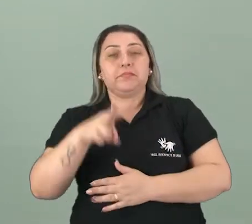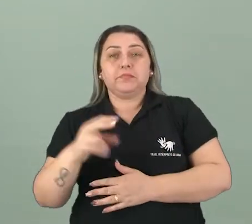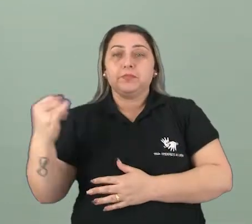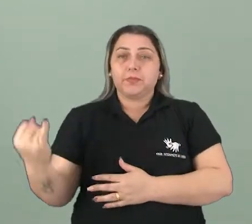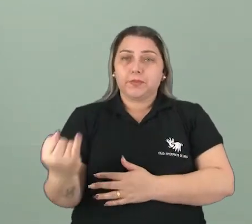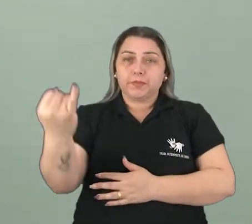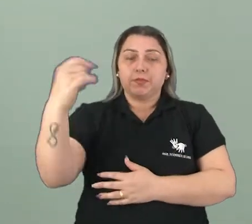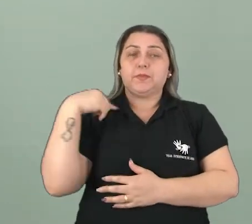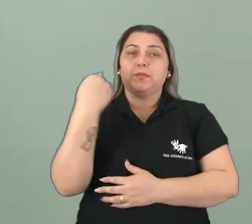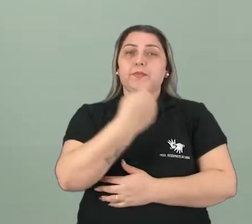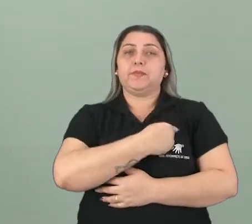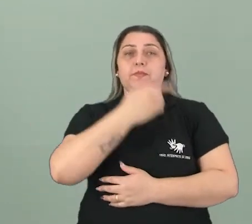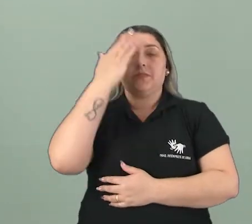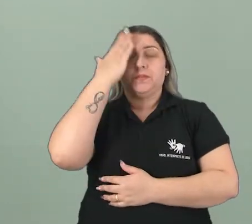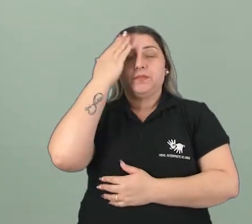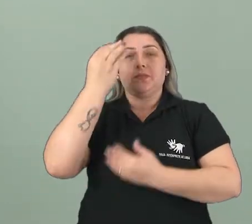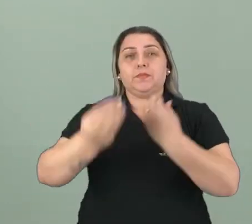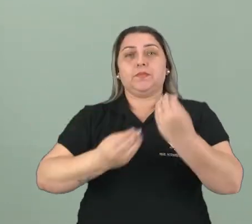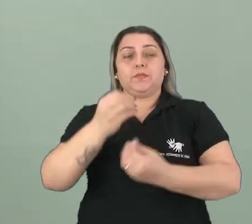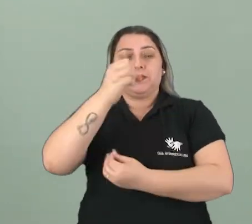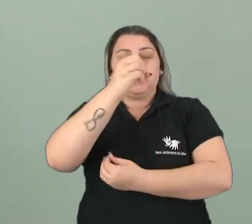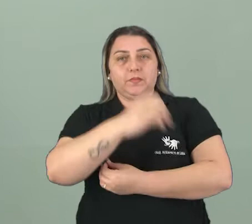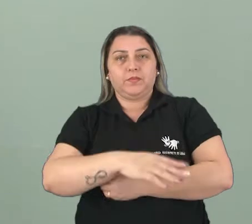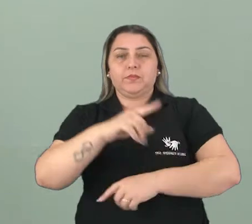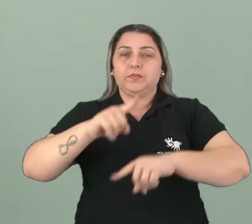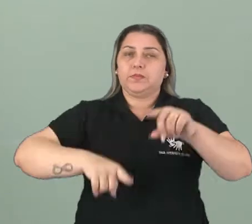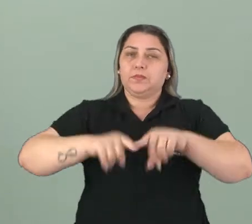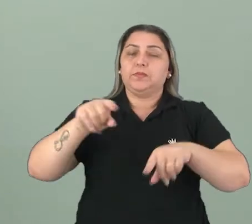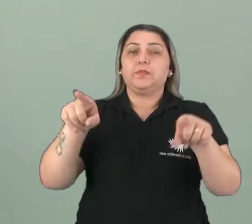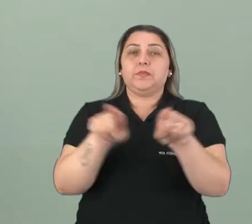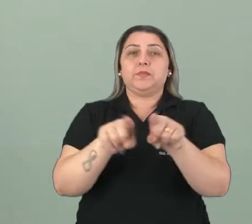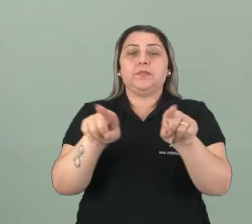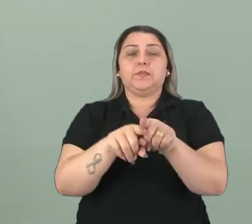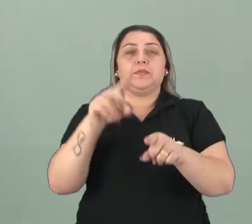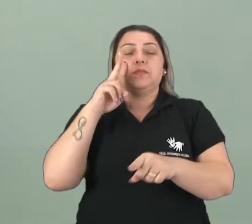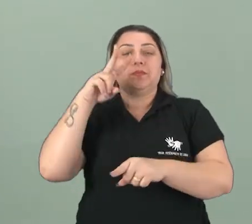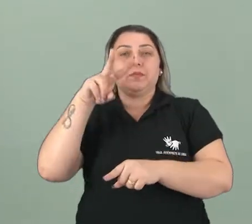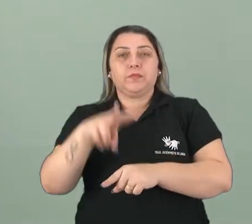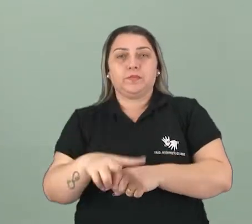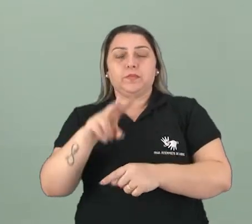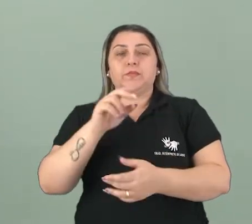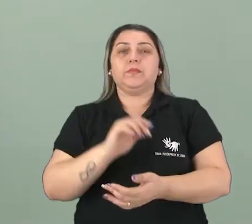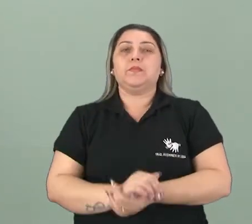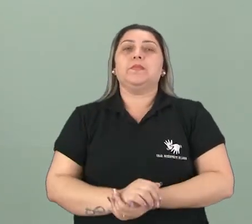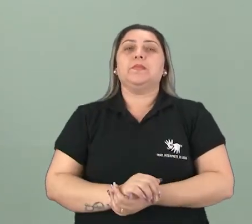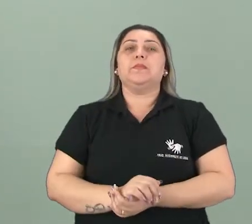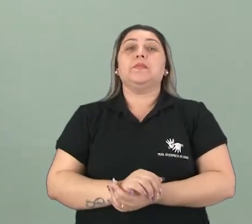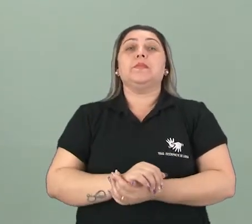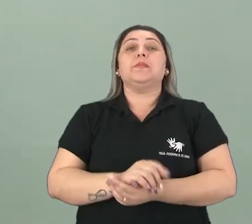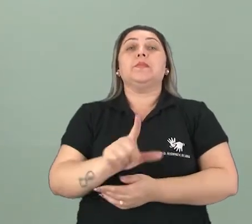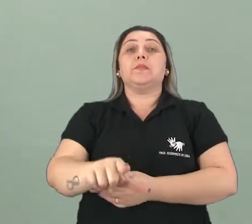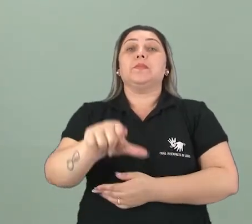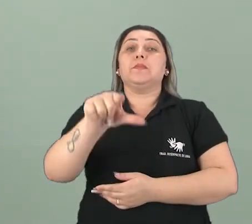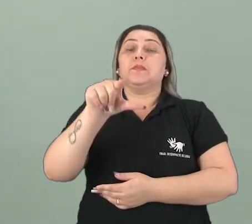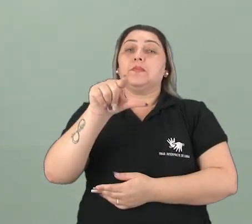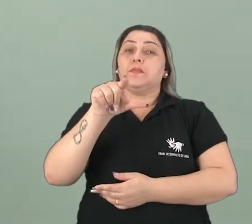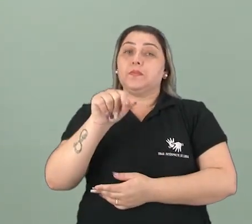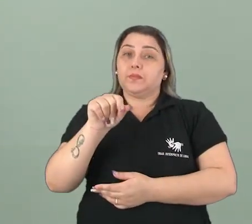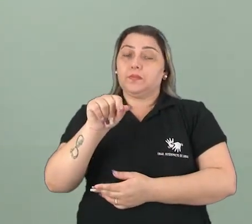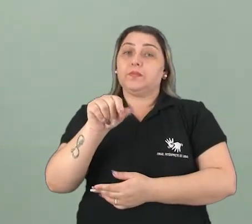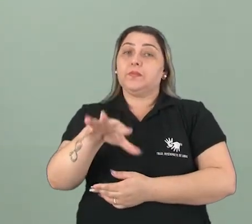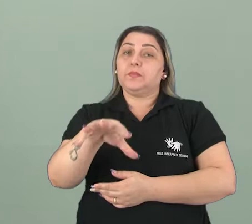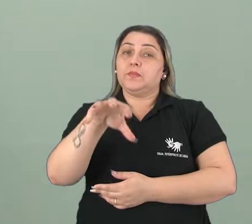importante nós sabermos como descartar esse material e também vimos um pouco sobre a coleta seletiva.